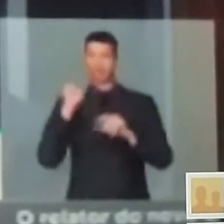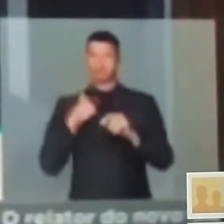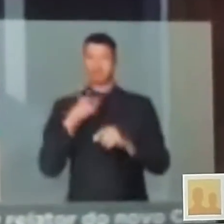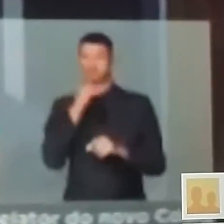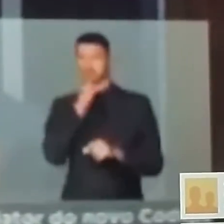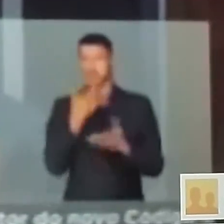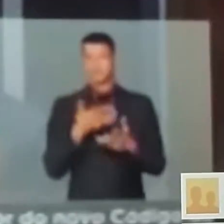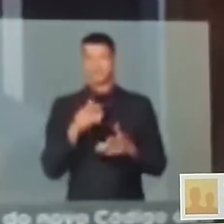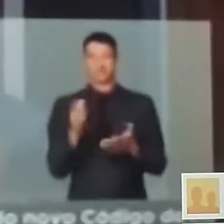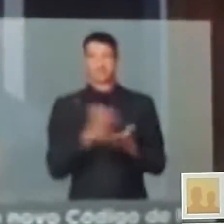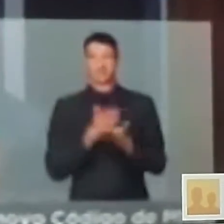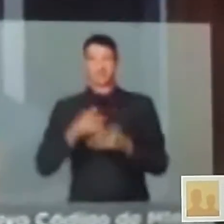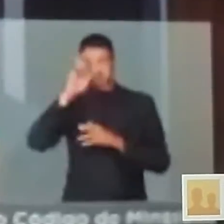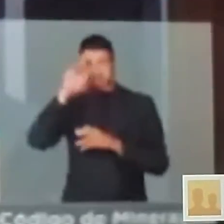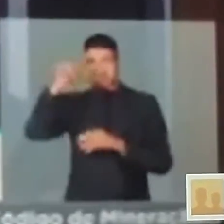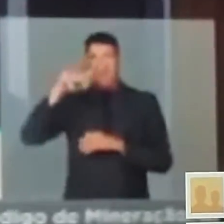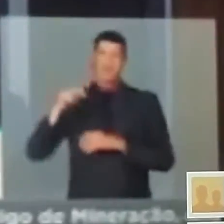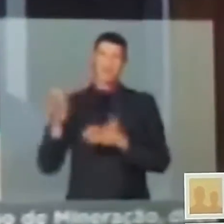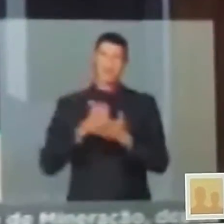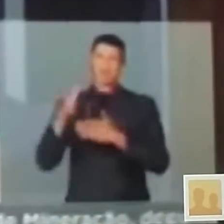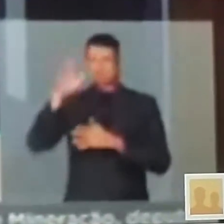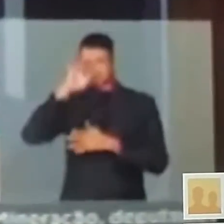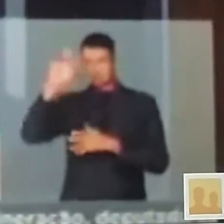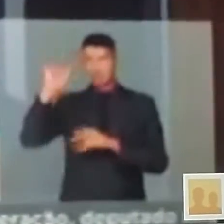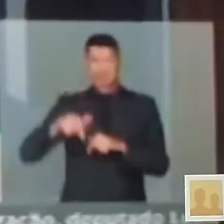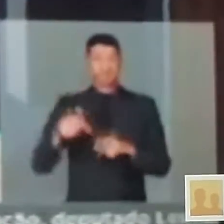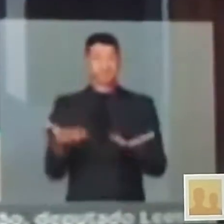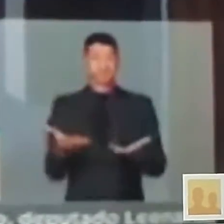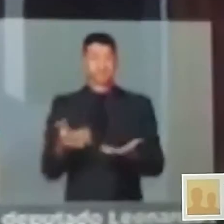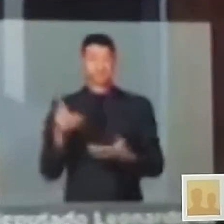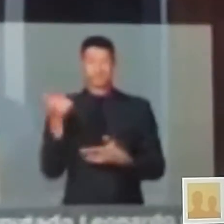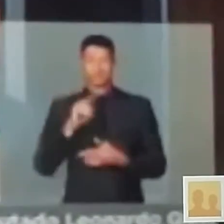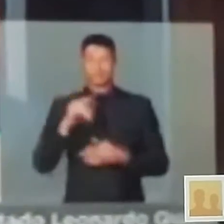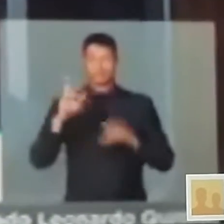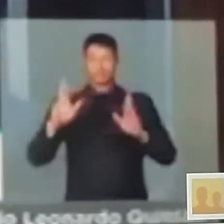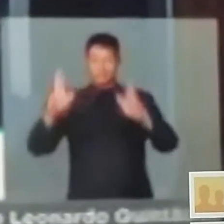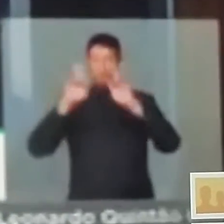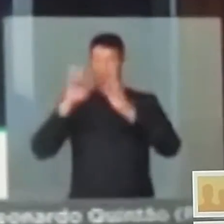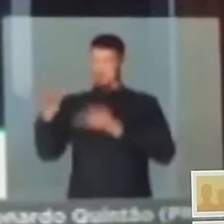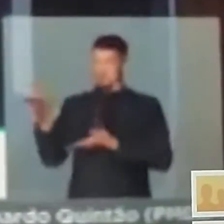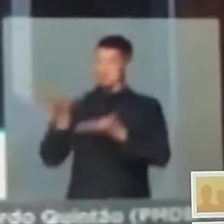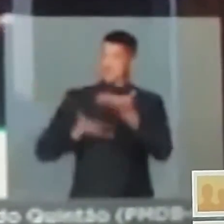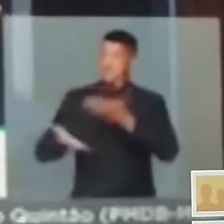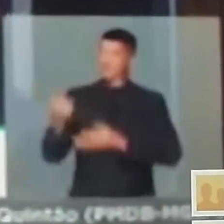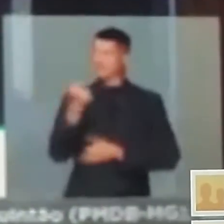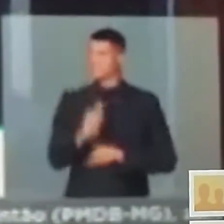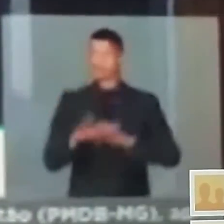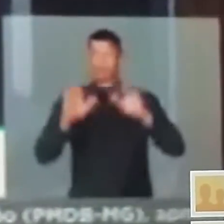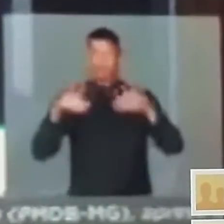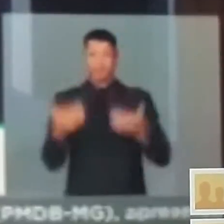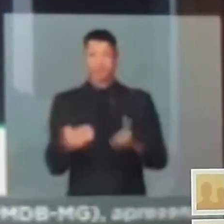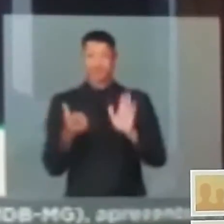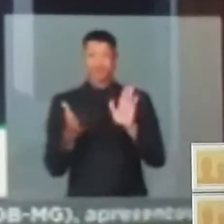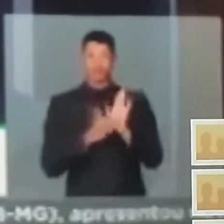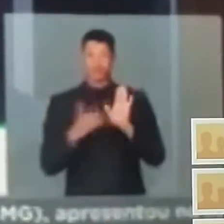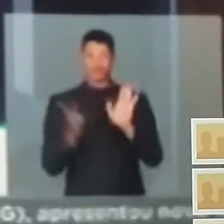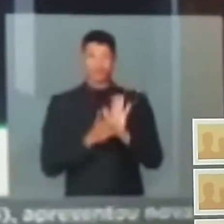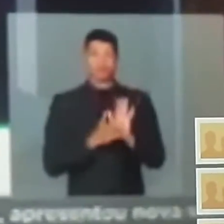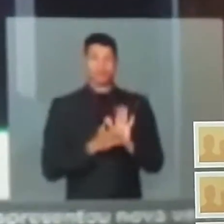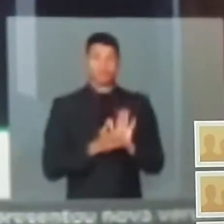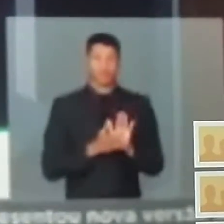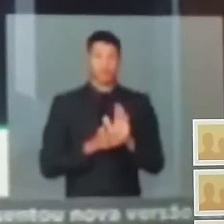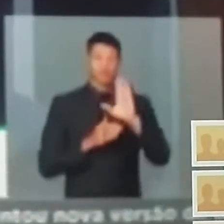lamento a atitude de alguns líderes aqui, os líderes não se respeitam. Quando se propõe